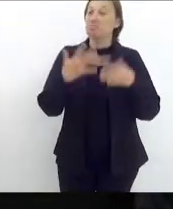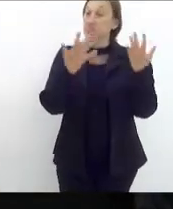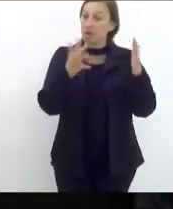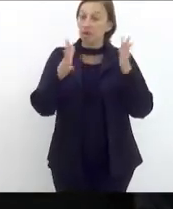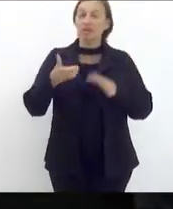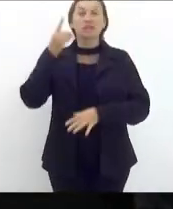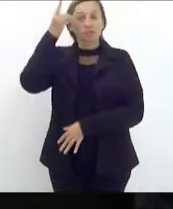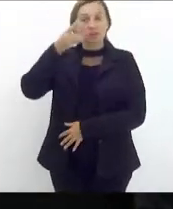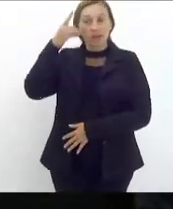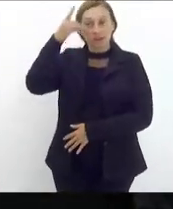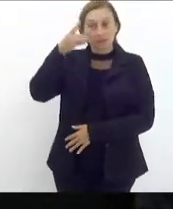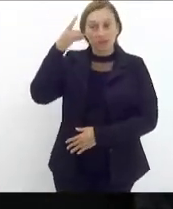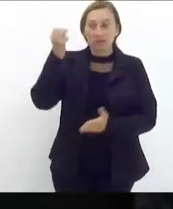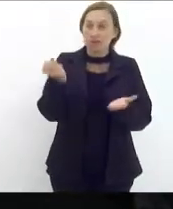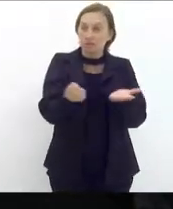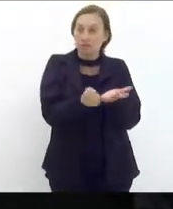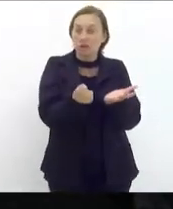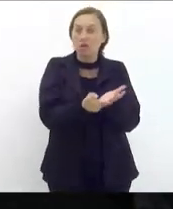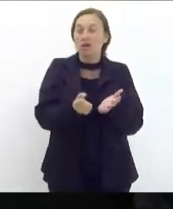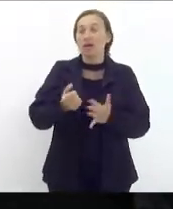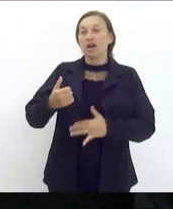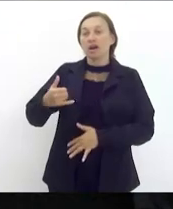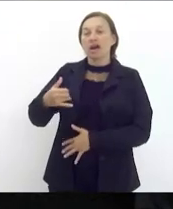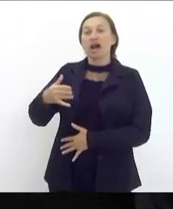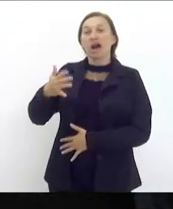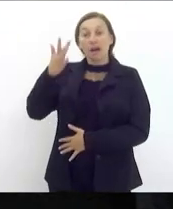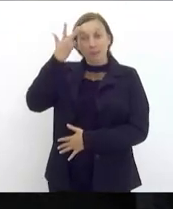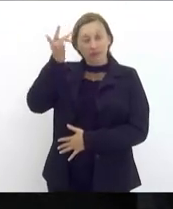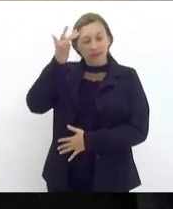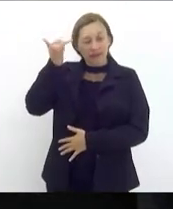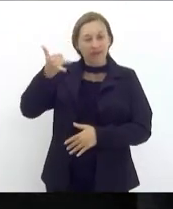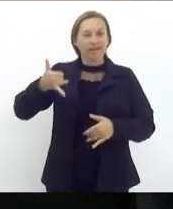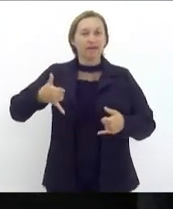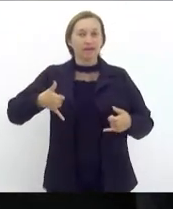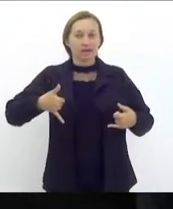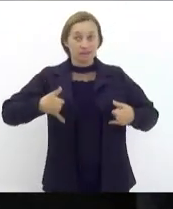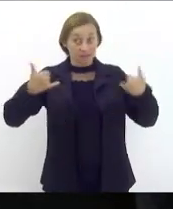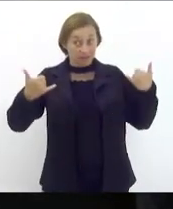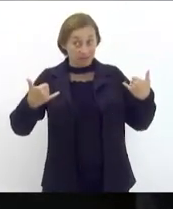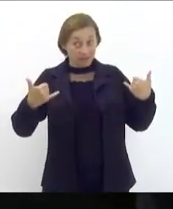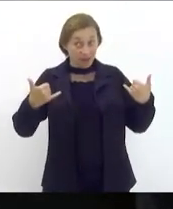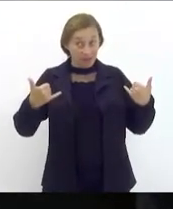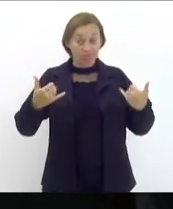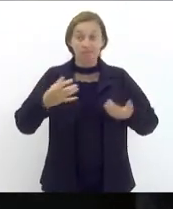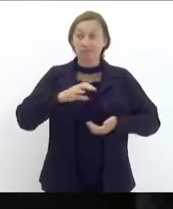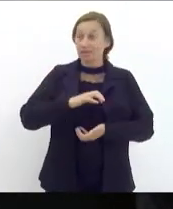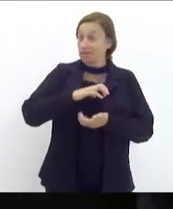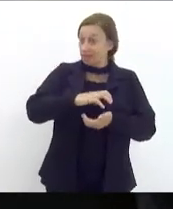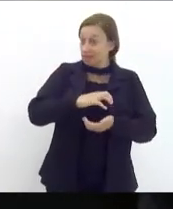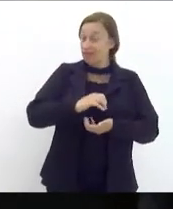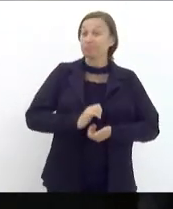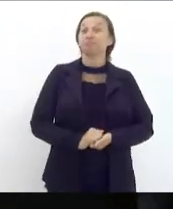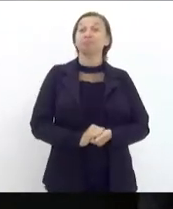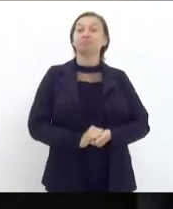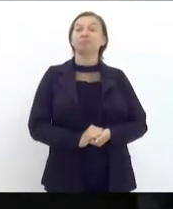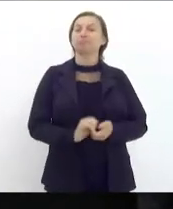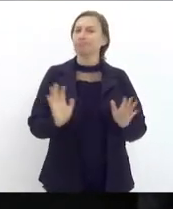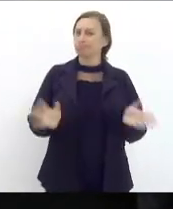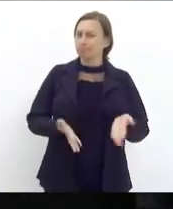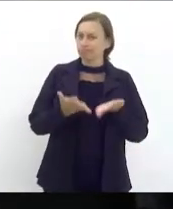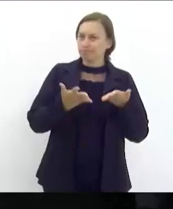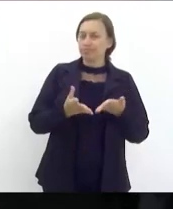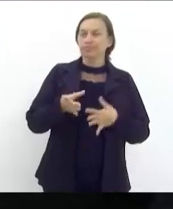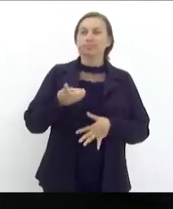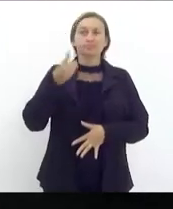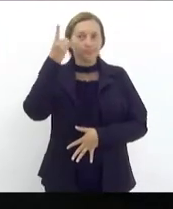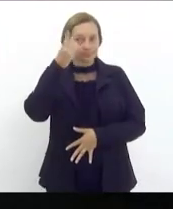deputado Malafaia, nosso aniversariante amanhã, vai ficar mais expediente nosso decano Malafaia. Primeiro pela iniciativa, deputado